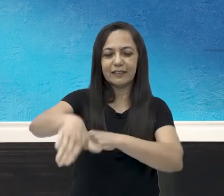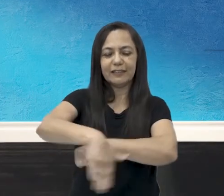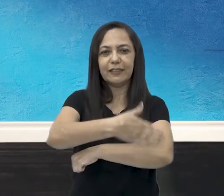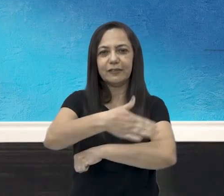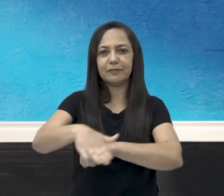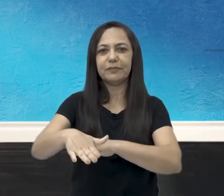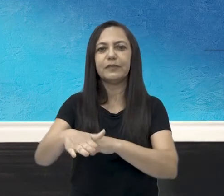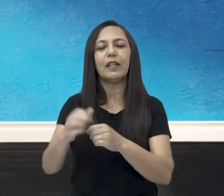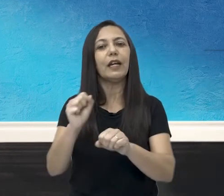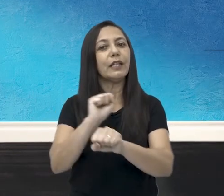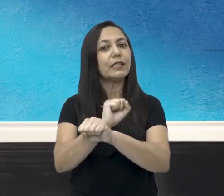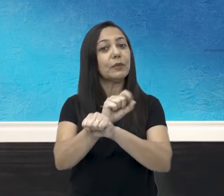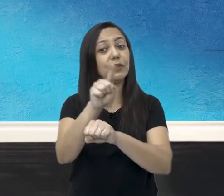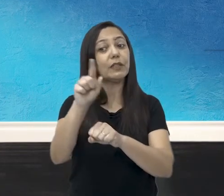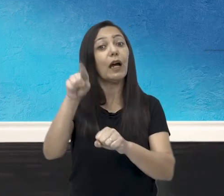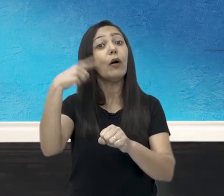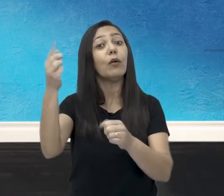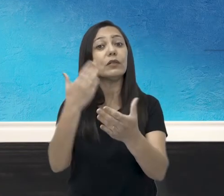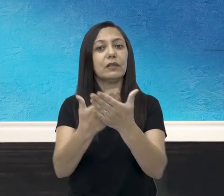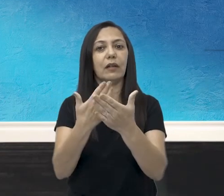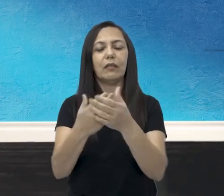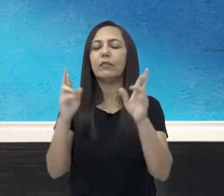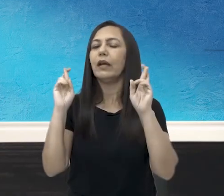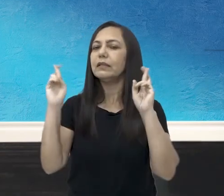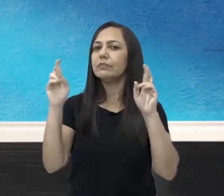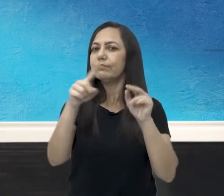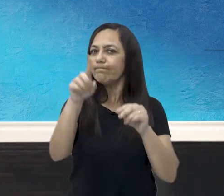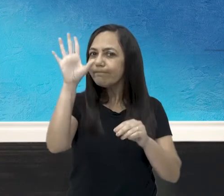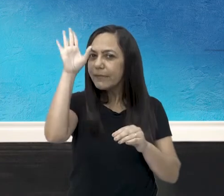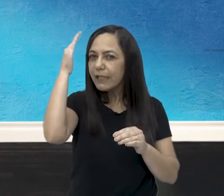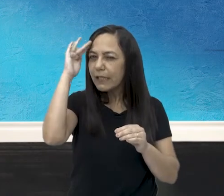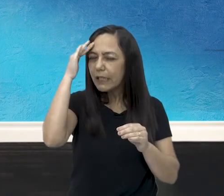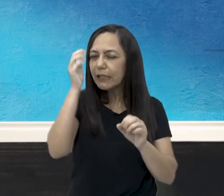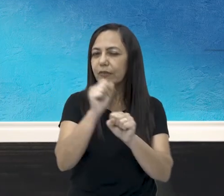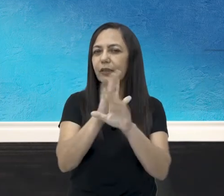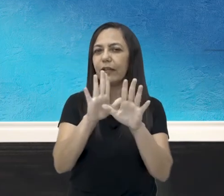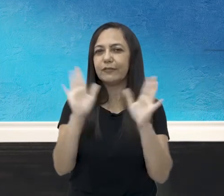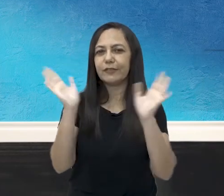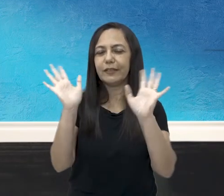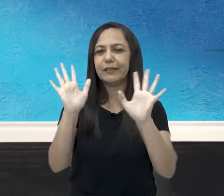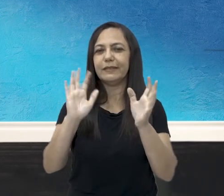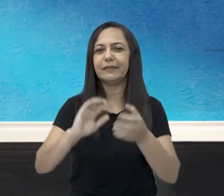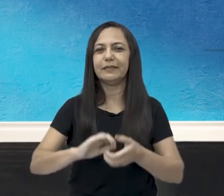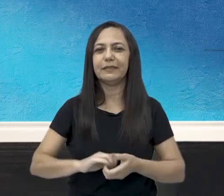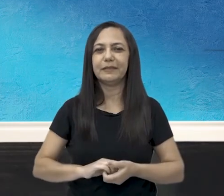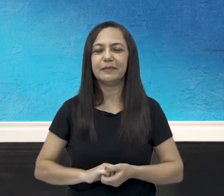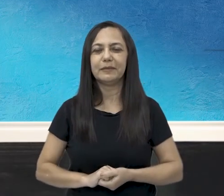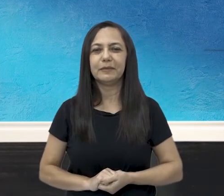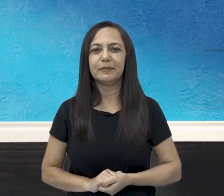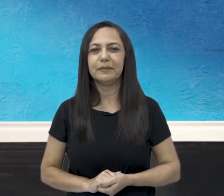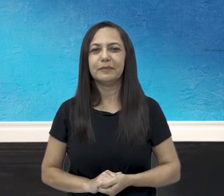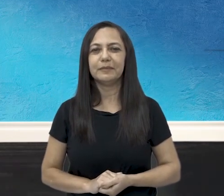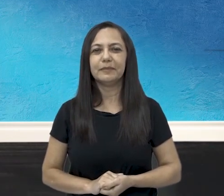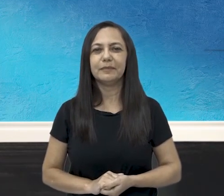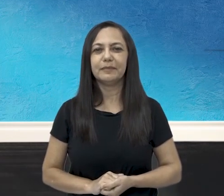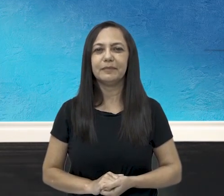Tá certo? Então, eu aguardo vocês na próxima aula. Espero que vocês tenham aí compreendido. E até a próxima!